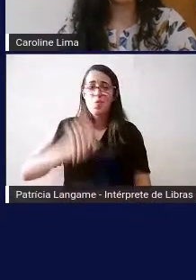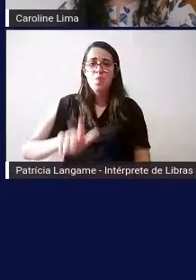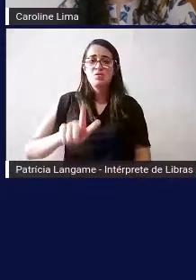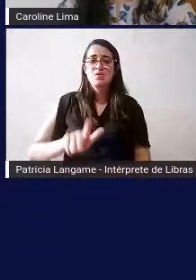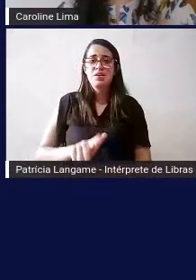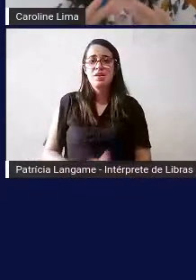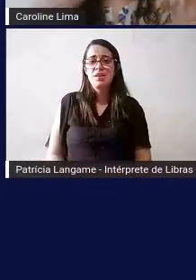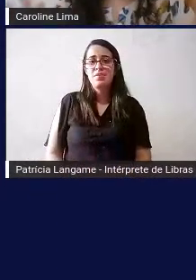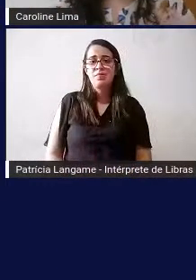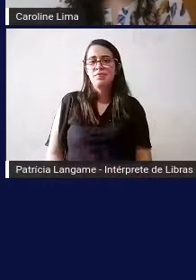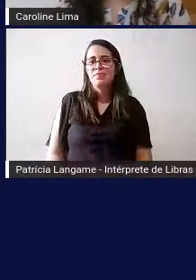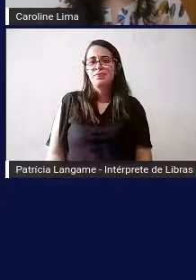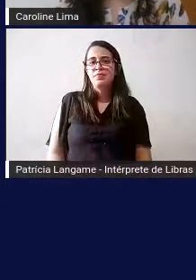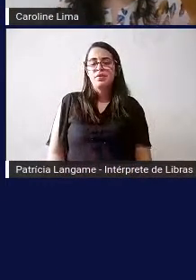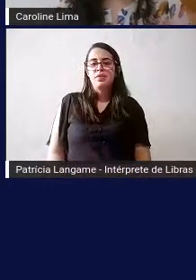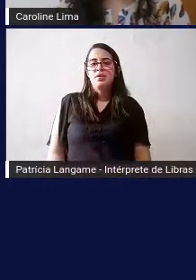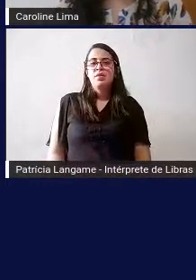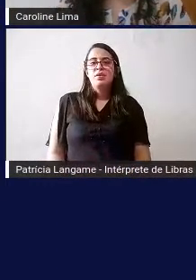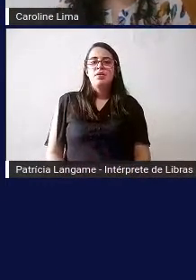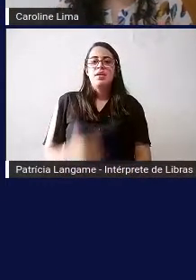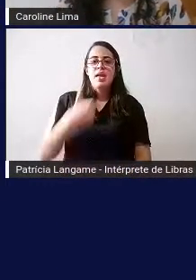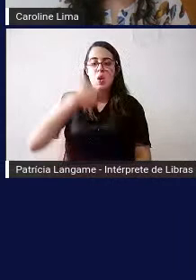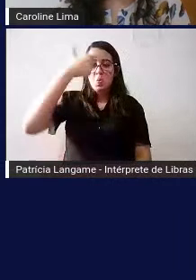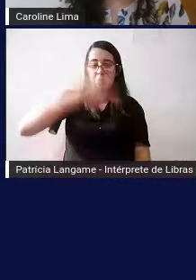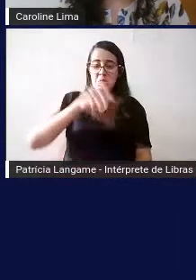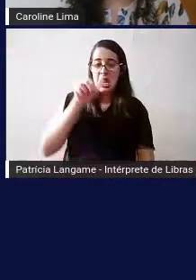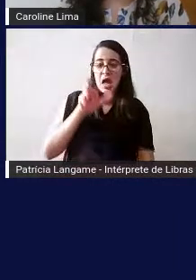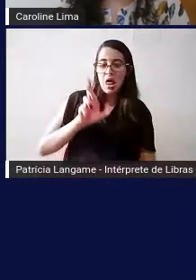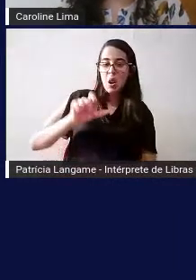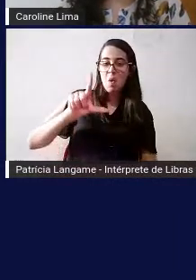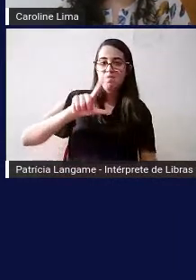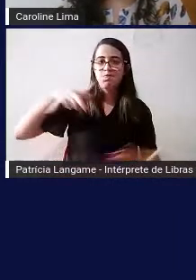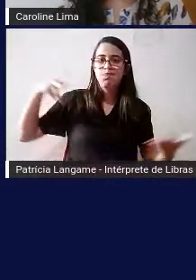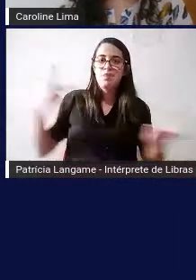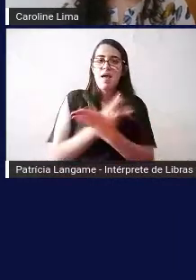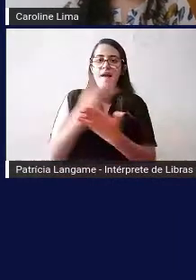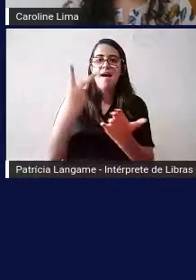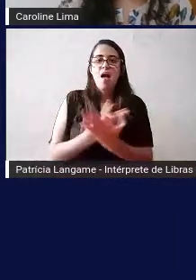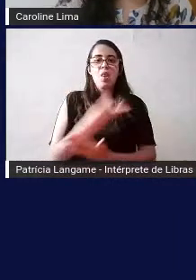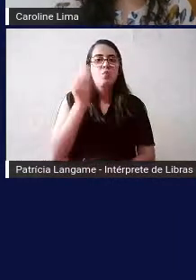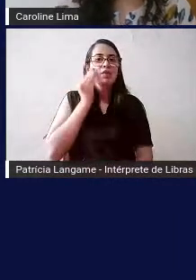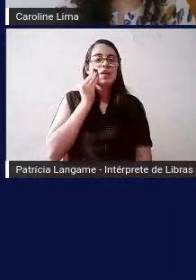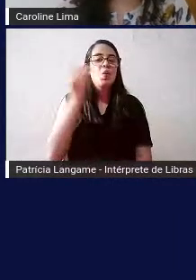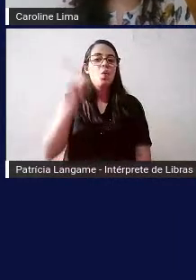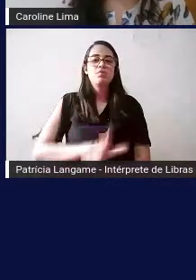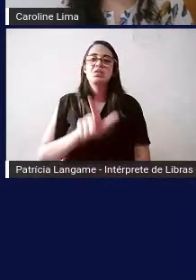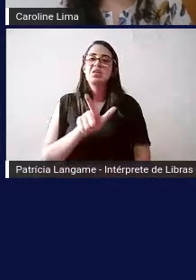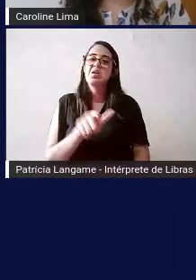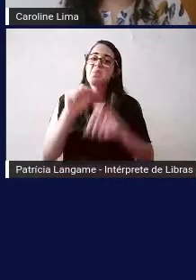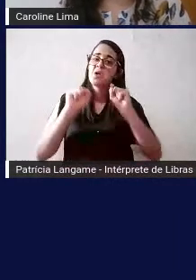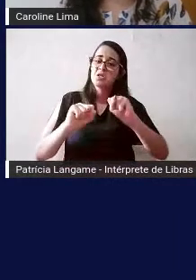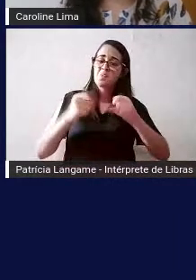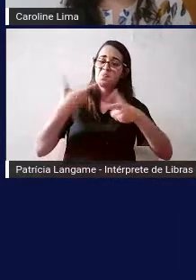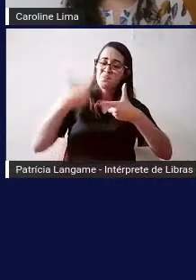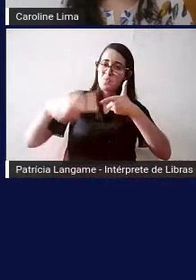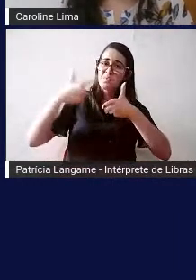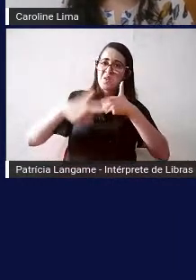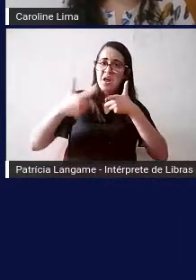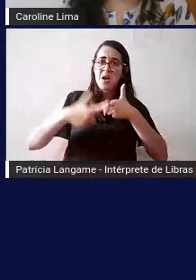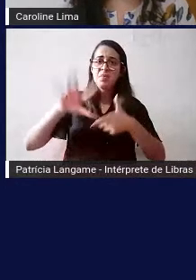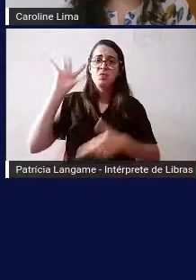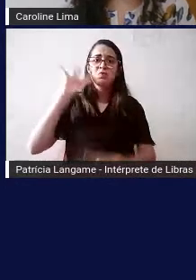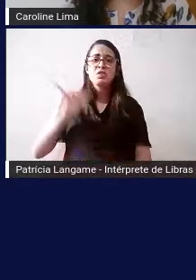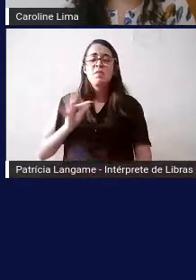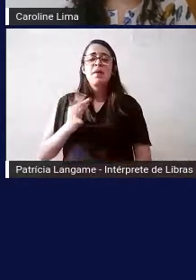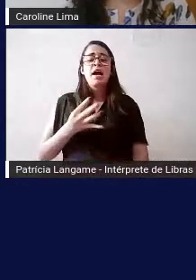é uma coisa que pode ser eu que a Carol que tá errando e não tá conseguindo mas eu tentei e não consegui pode ser algum bug deles também não sei mas